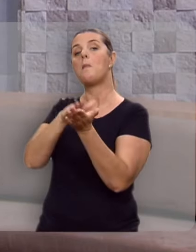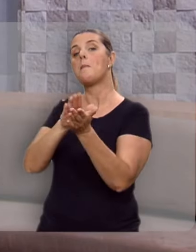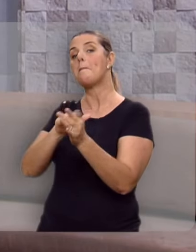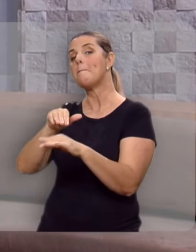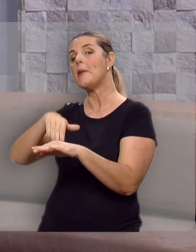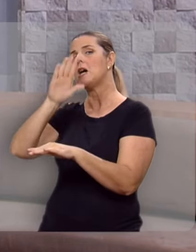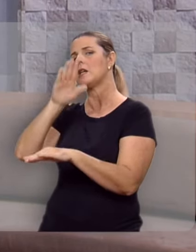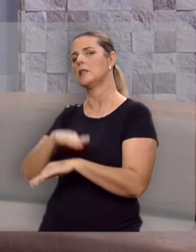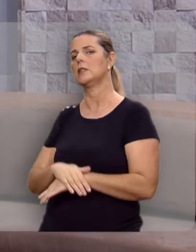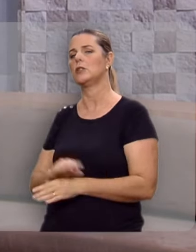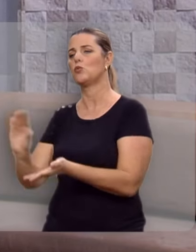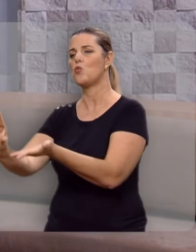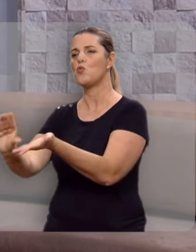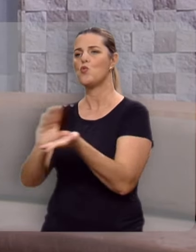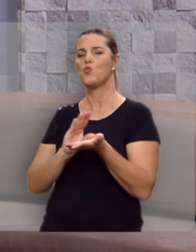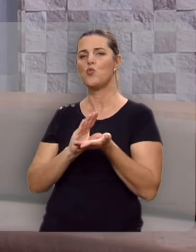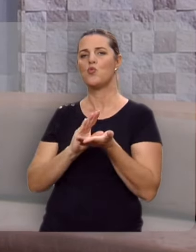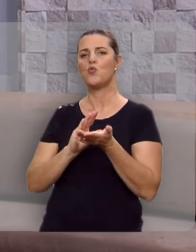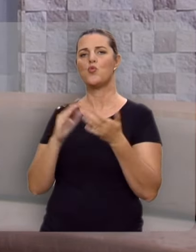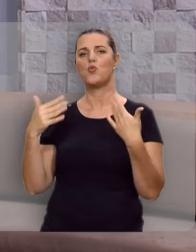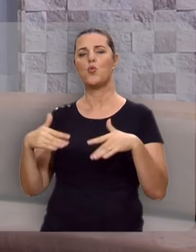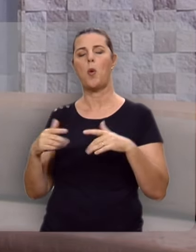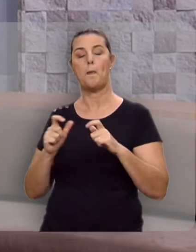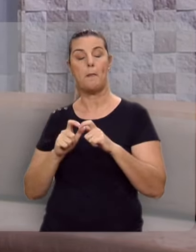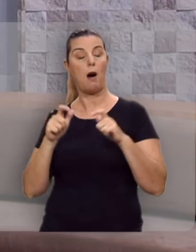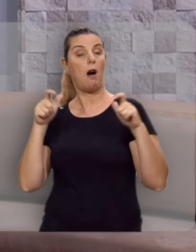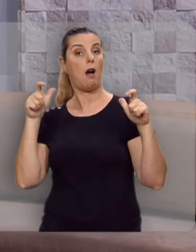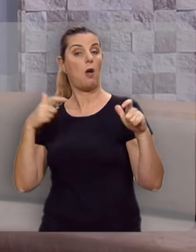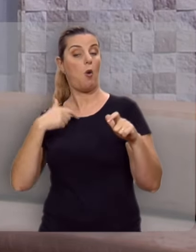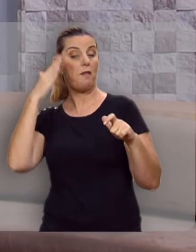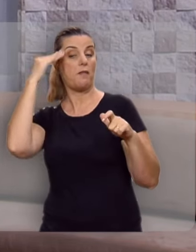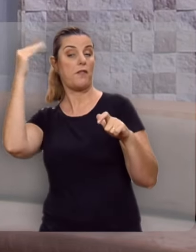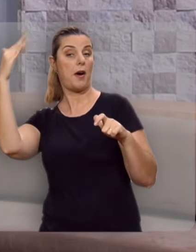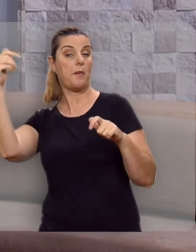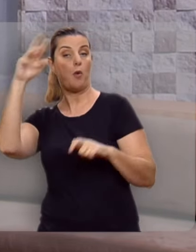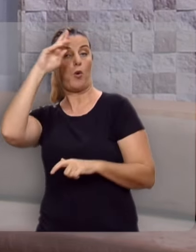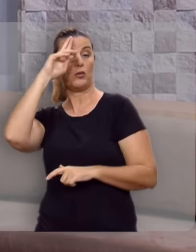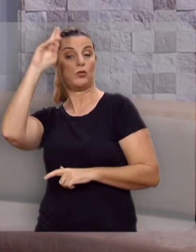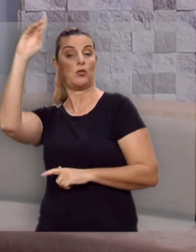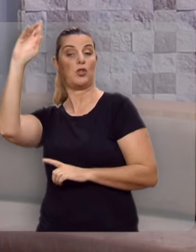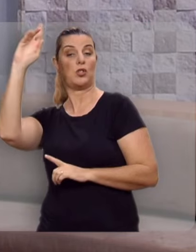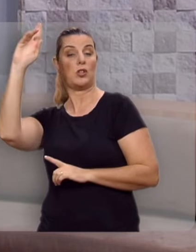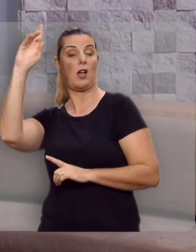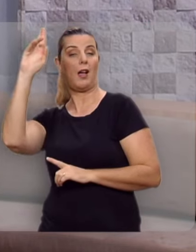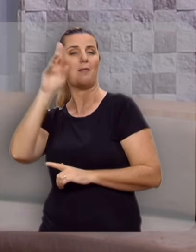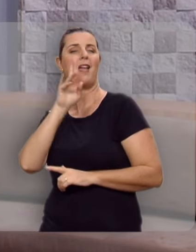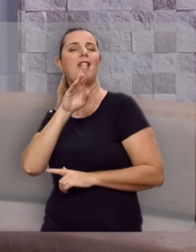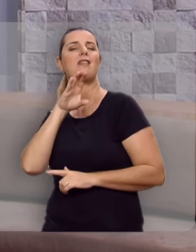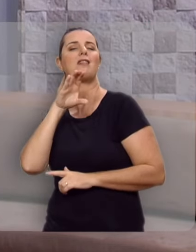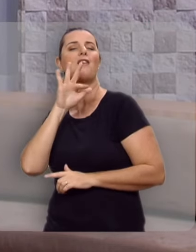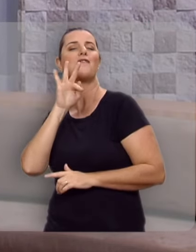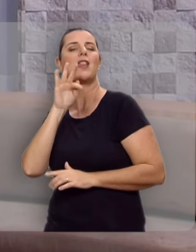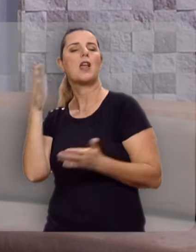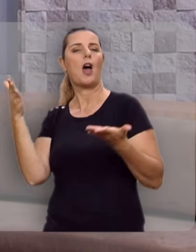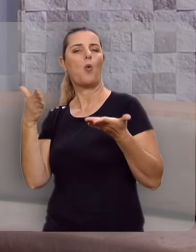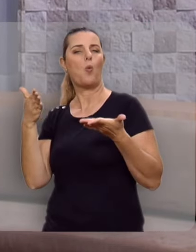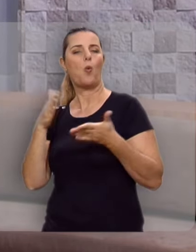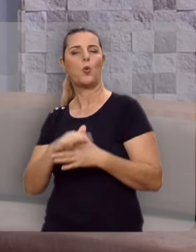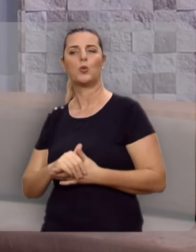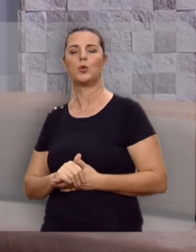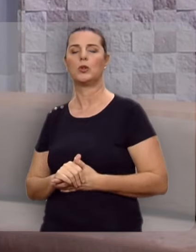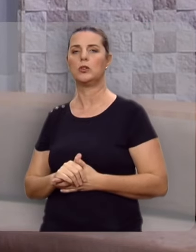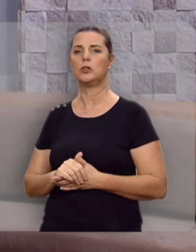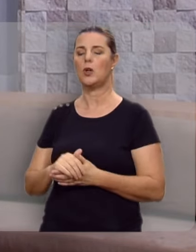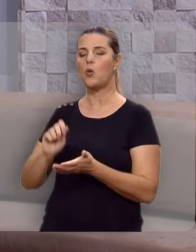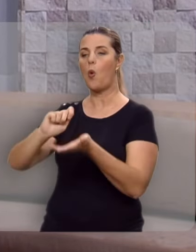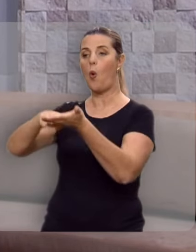estipulado. O maioral dos publicanos era o chefão da Receita Federal do Império, que